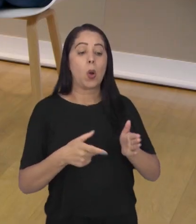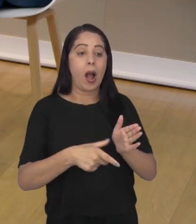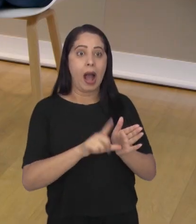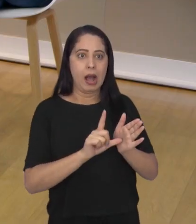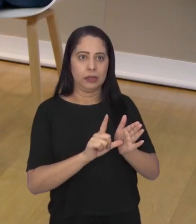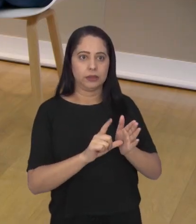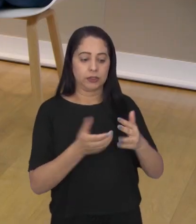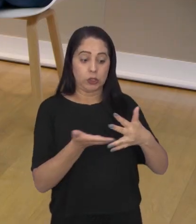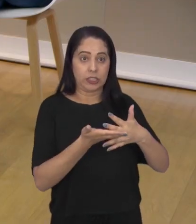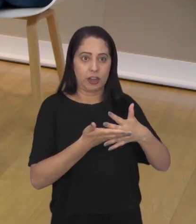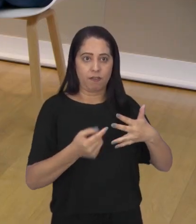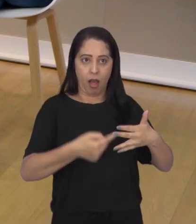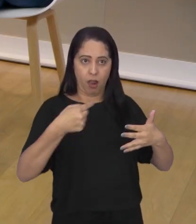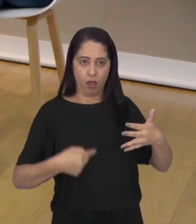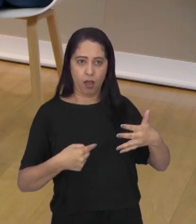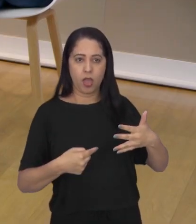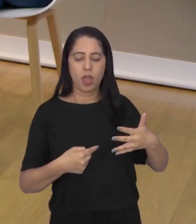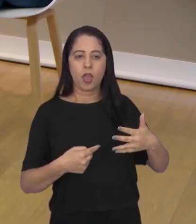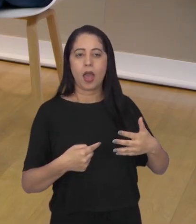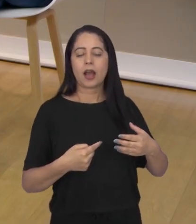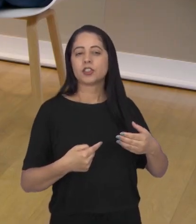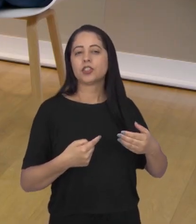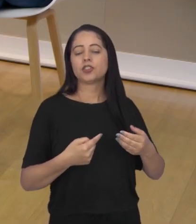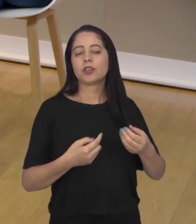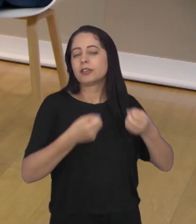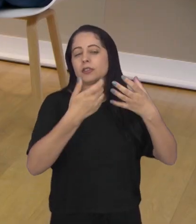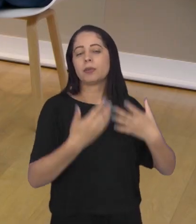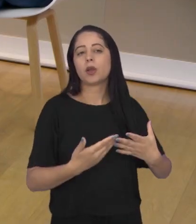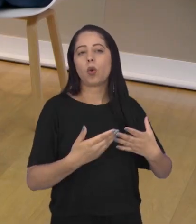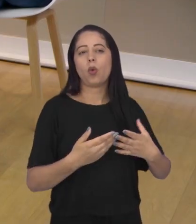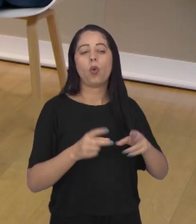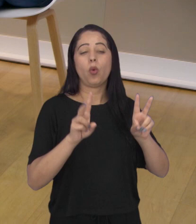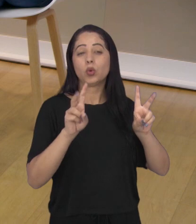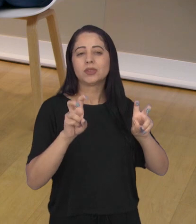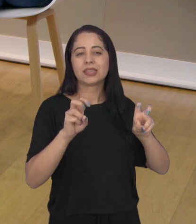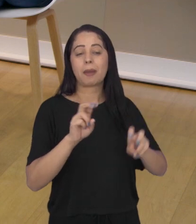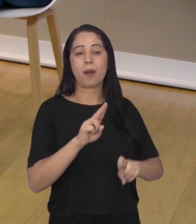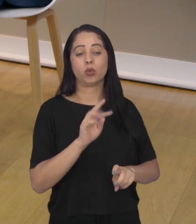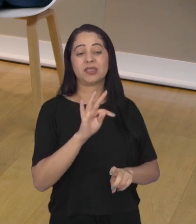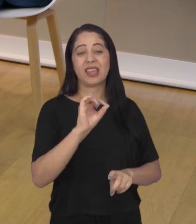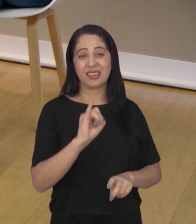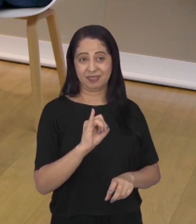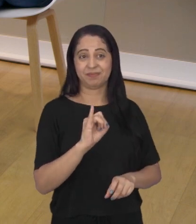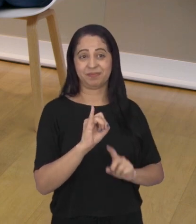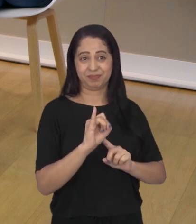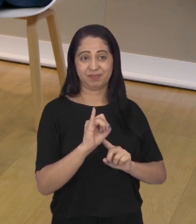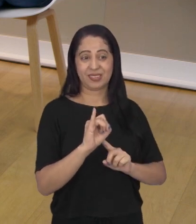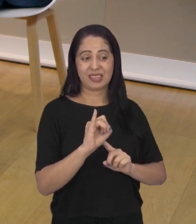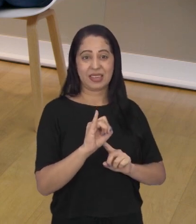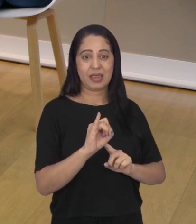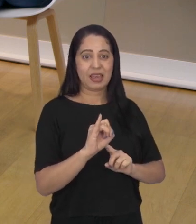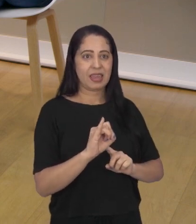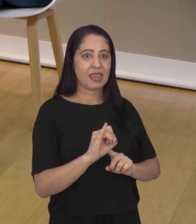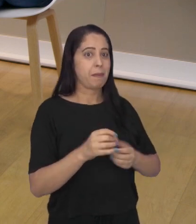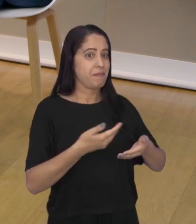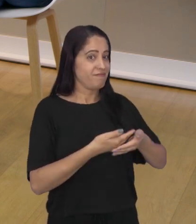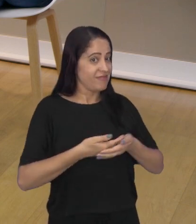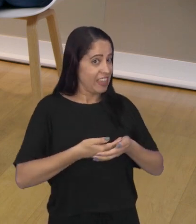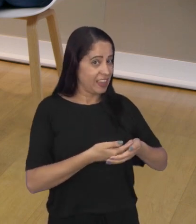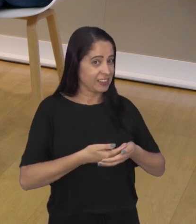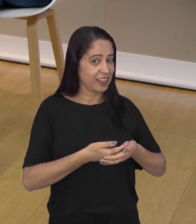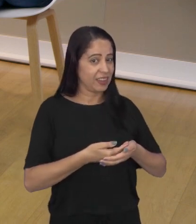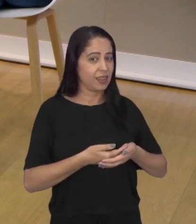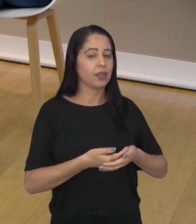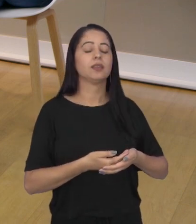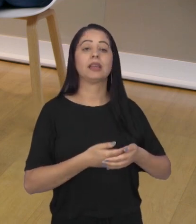antes do intervalo, a gente começou a falar aqui na questão do atendimento para as crianças. E o termo UTI geralmente assusta bastante. Quando o assunto